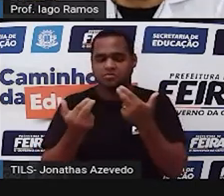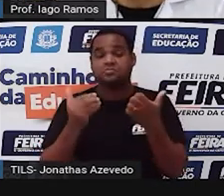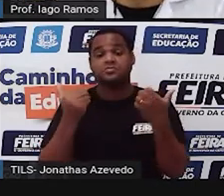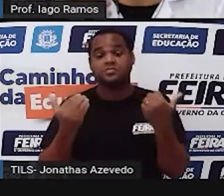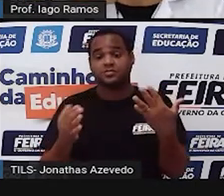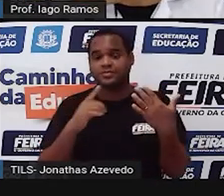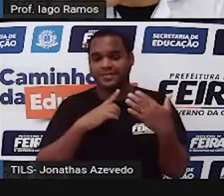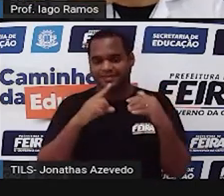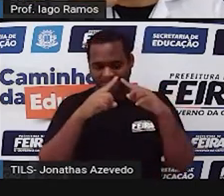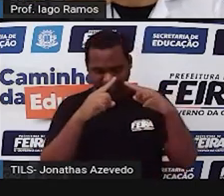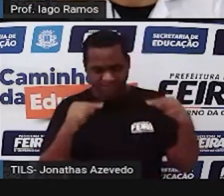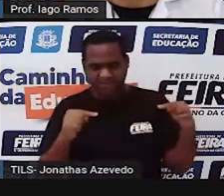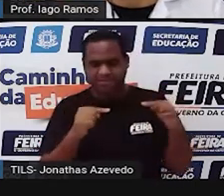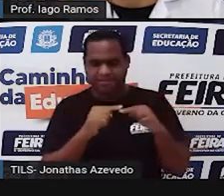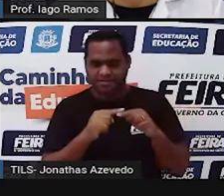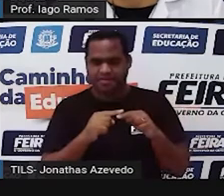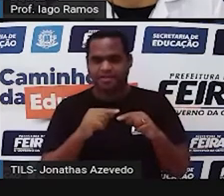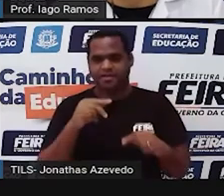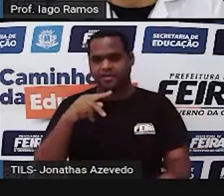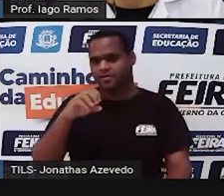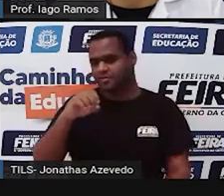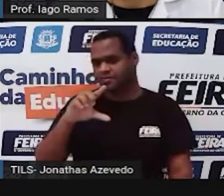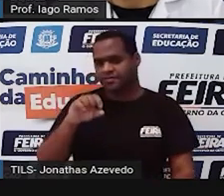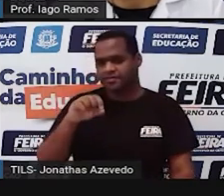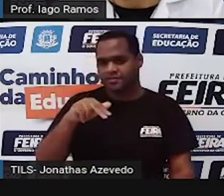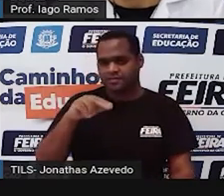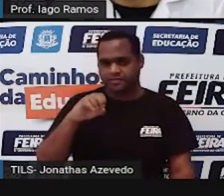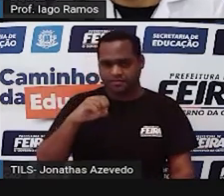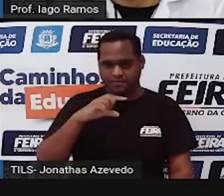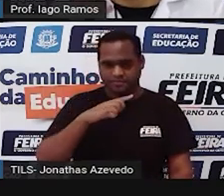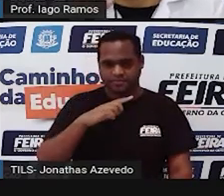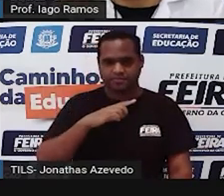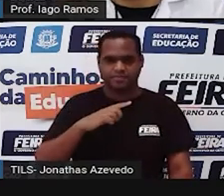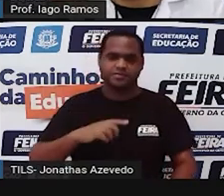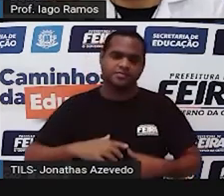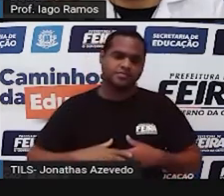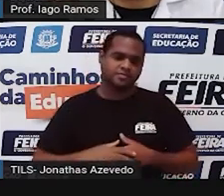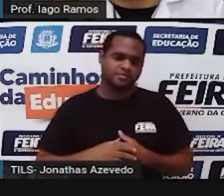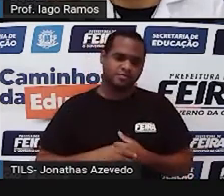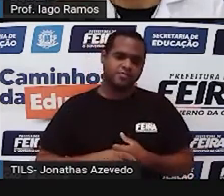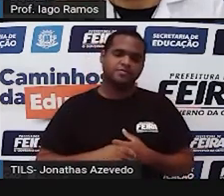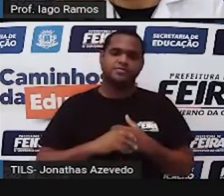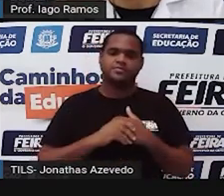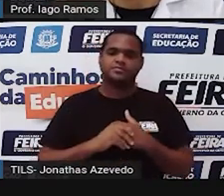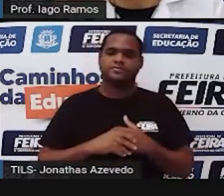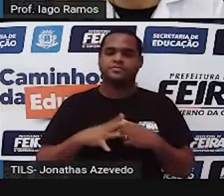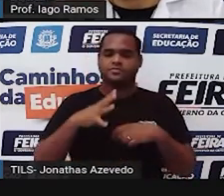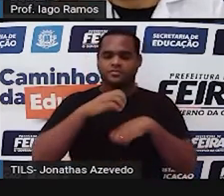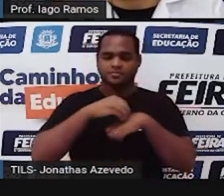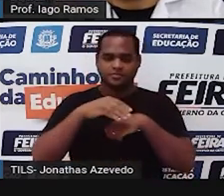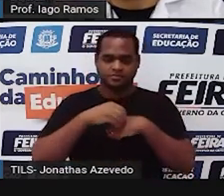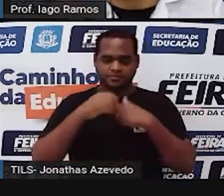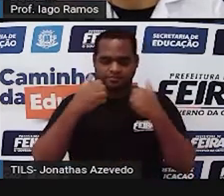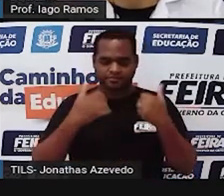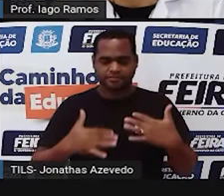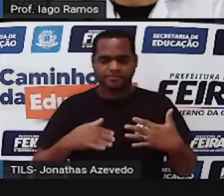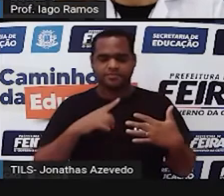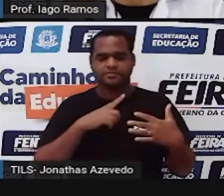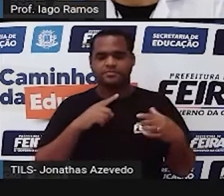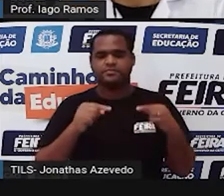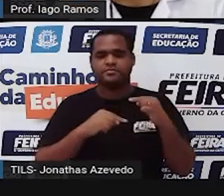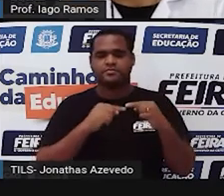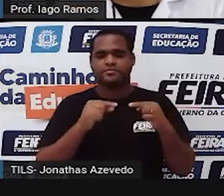o triângulo, ele é um polígono regular, tá? E só uma informação, né, para complementar,